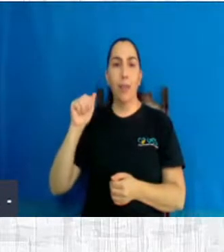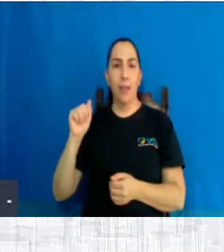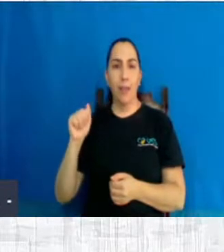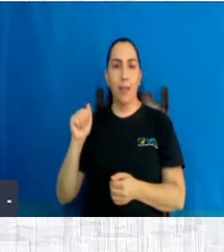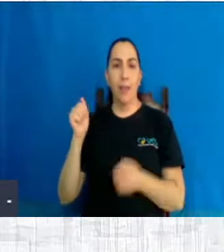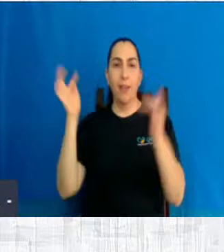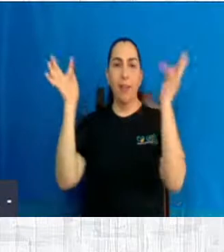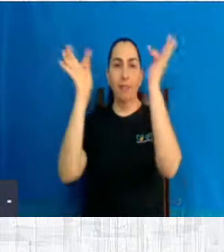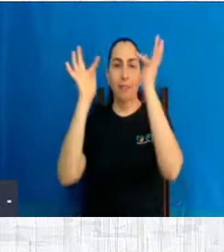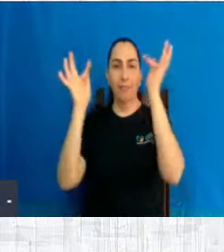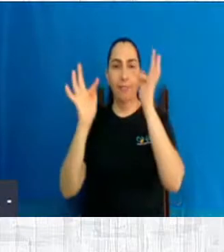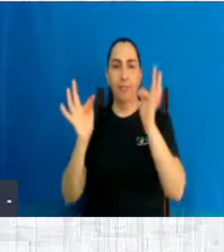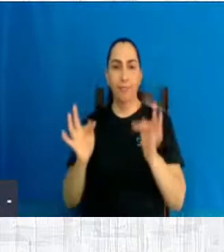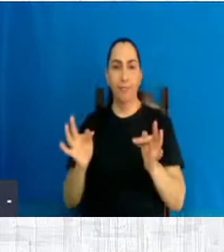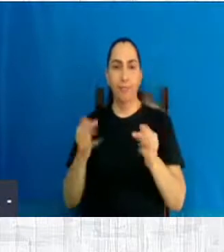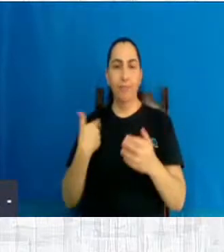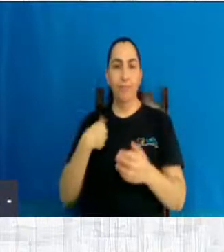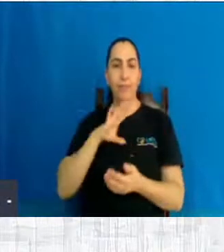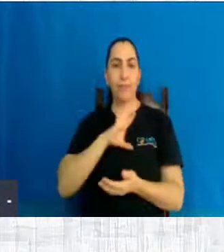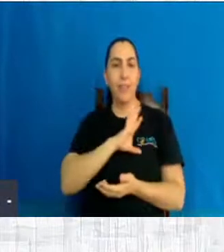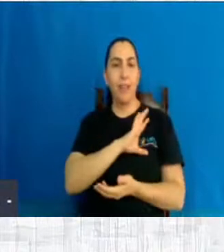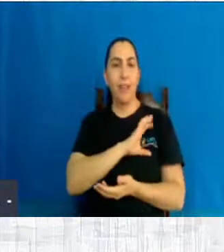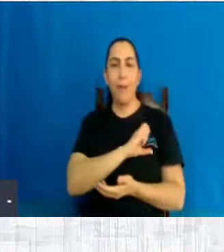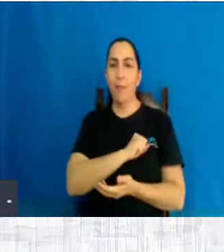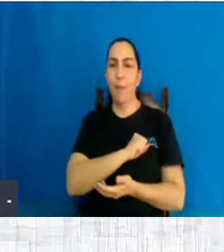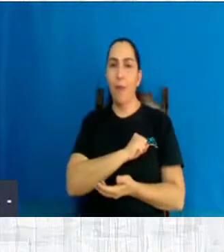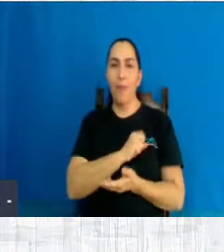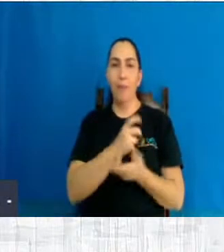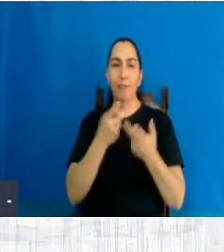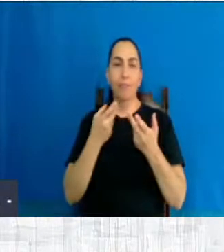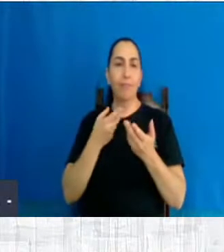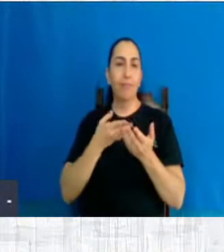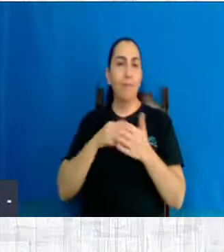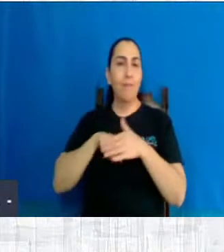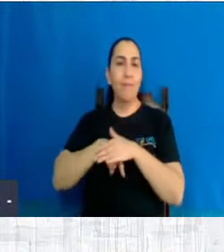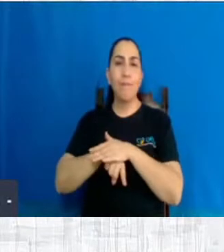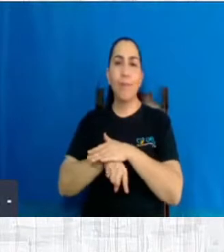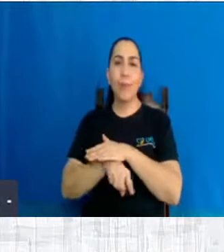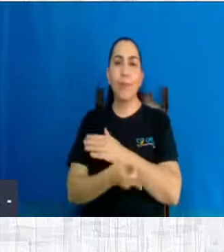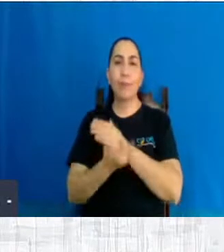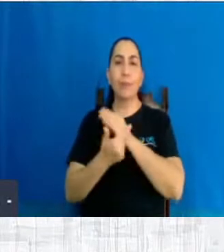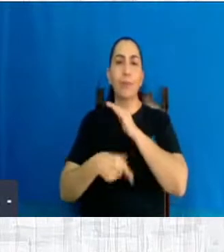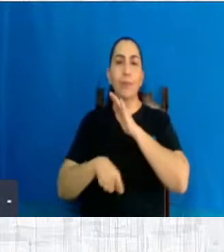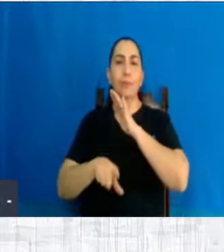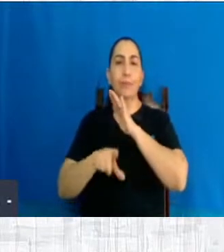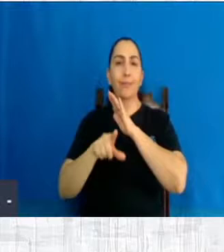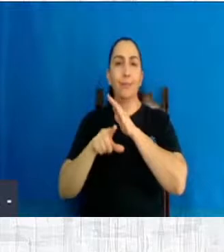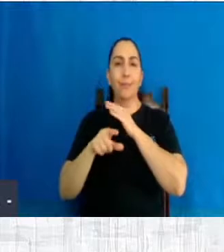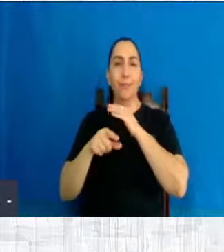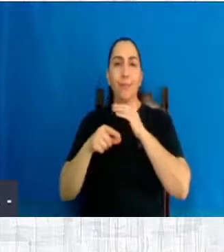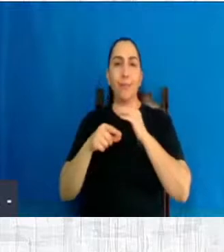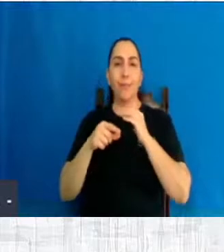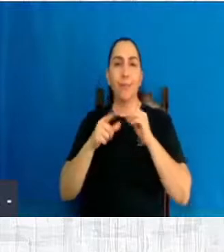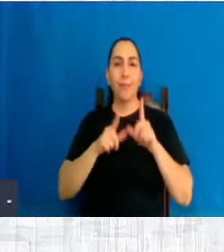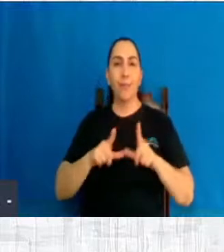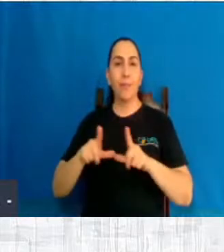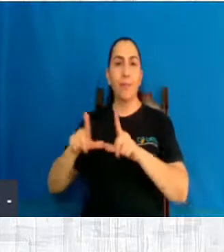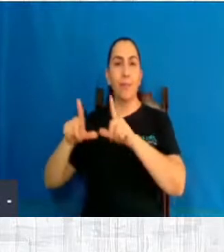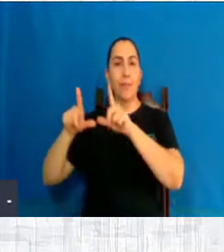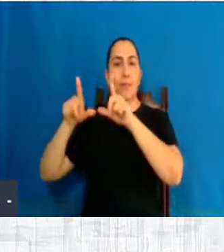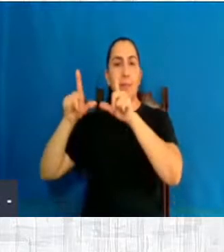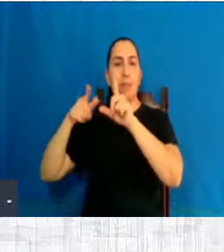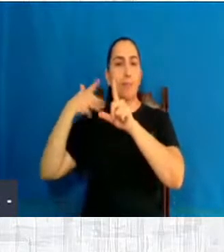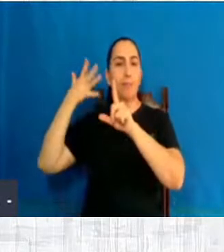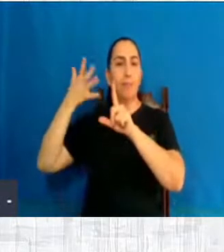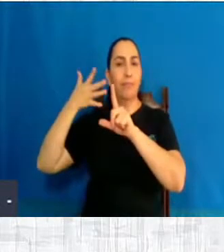é muito grande, um amor incondicional, tá certo? Tá aí a capa da palestra e para a gente encerrar, um